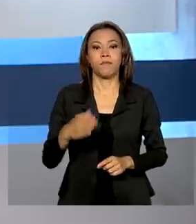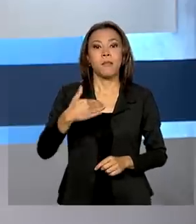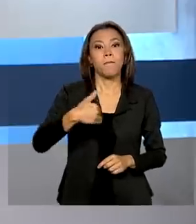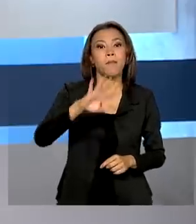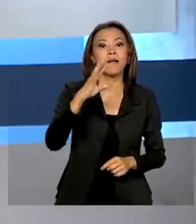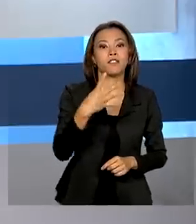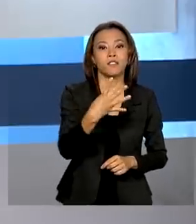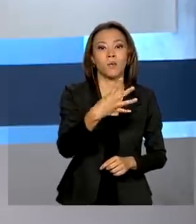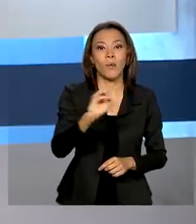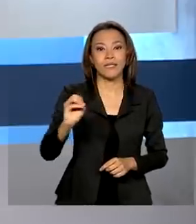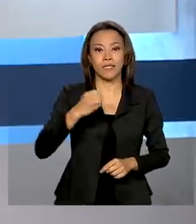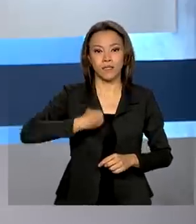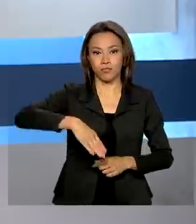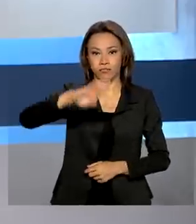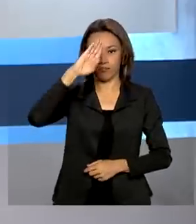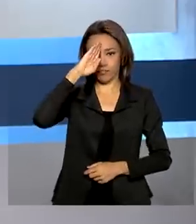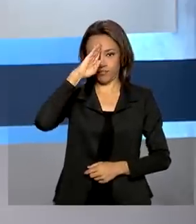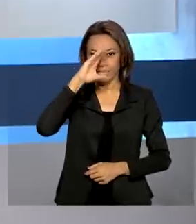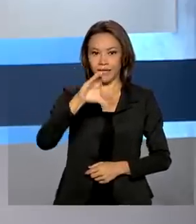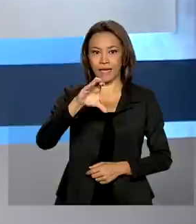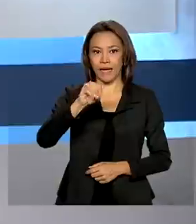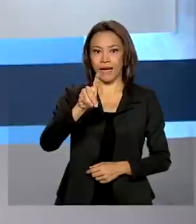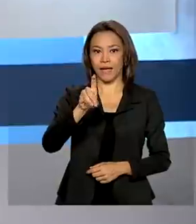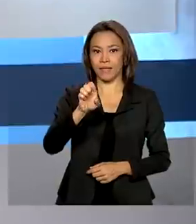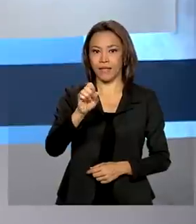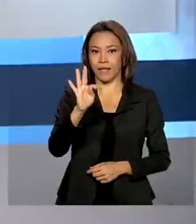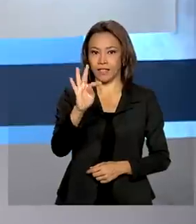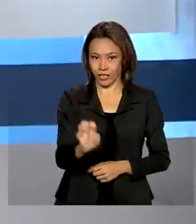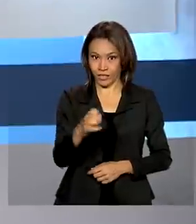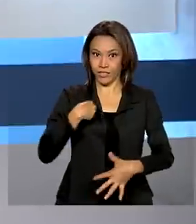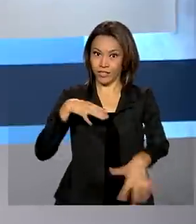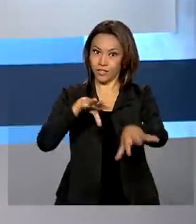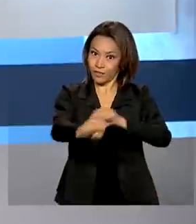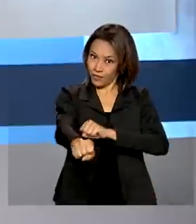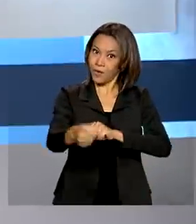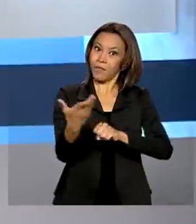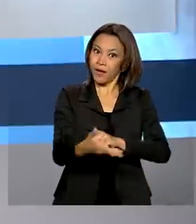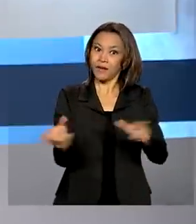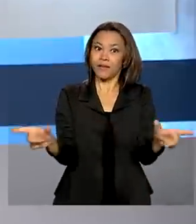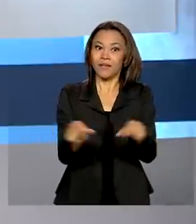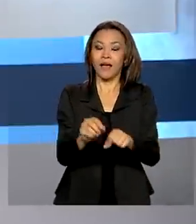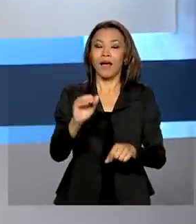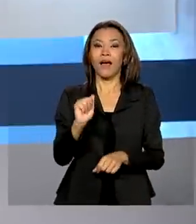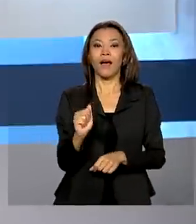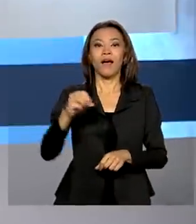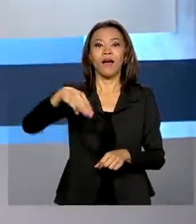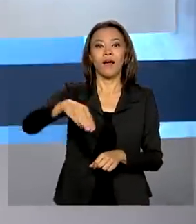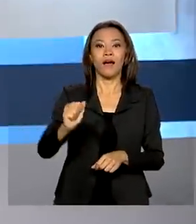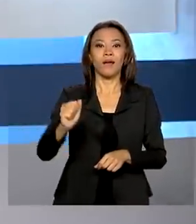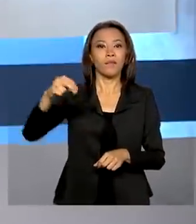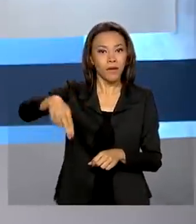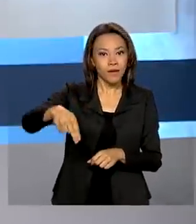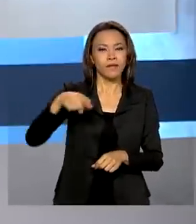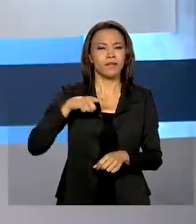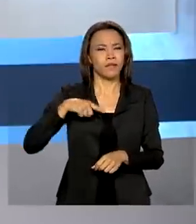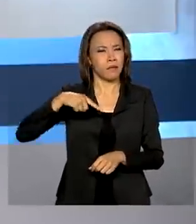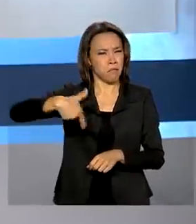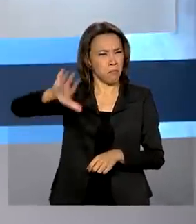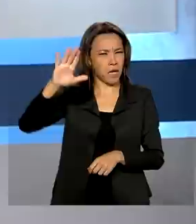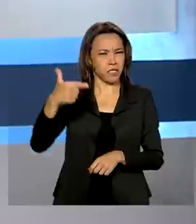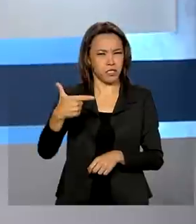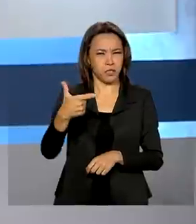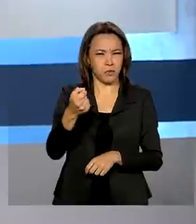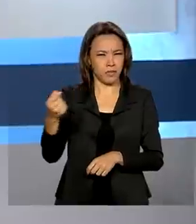400 cadetes se formaram neste fim de semana na Academia Militar das Agulhas Negras. A instituição tem mais de 200 anos